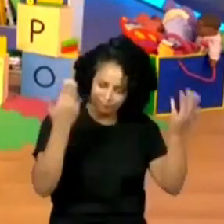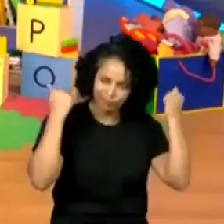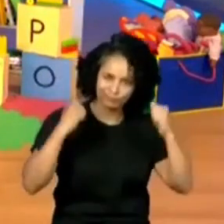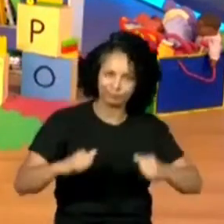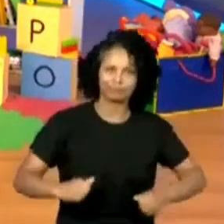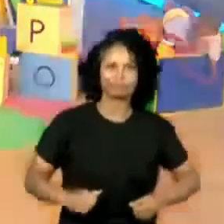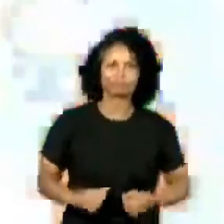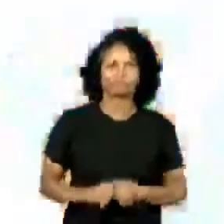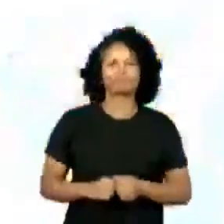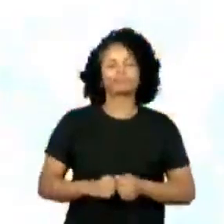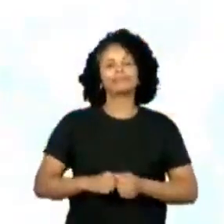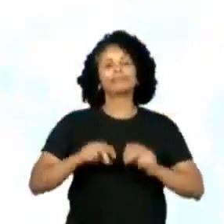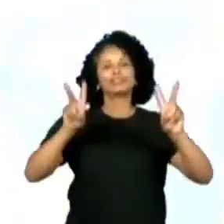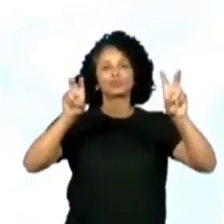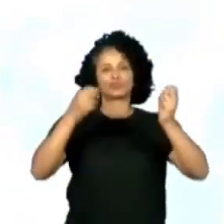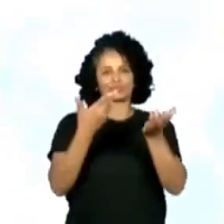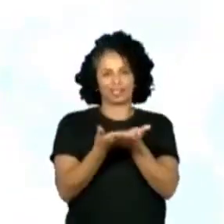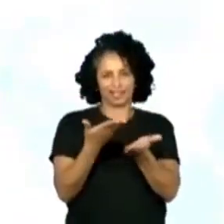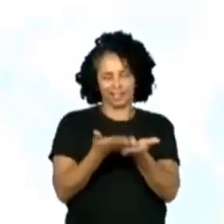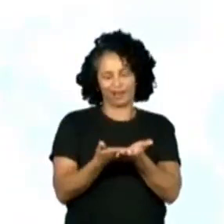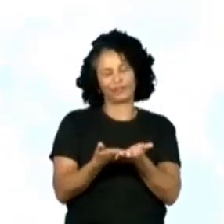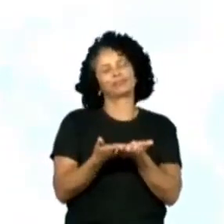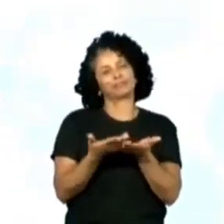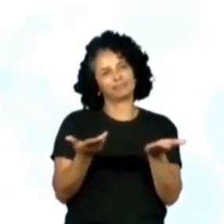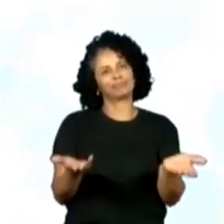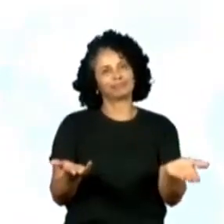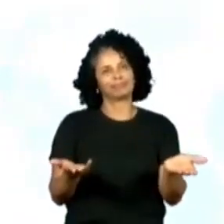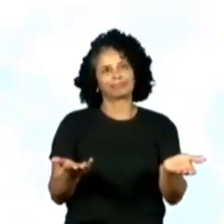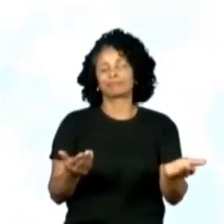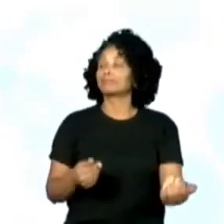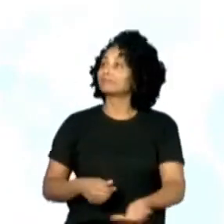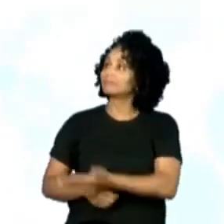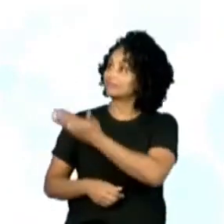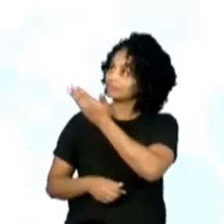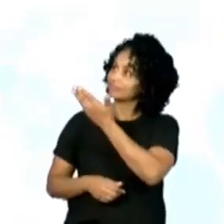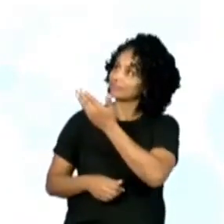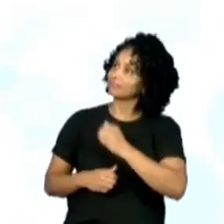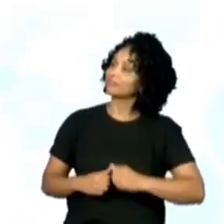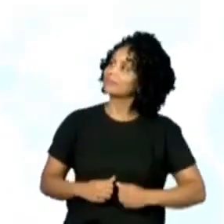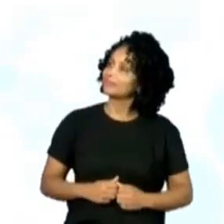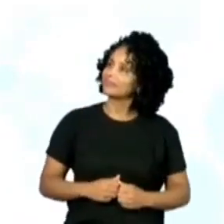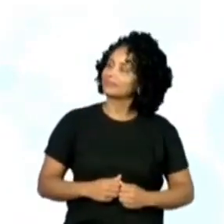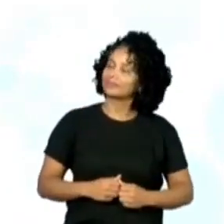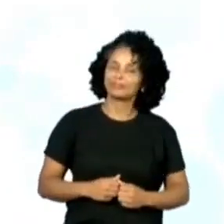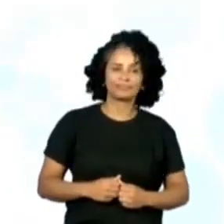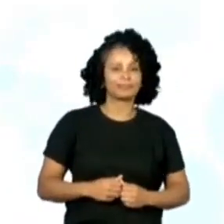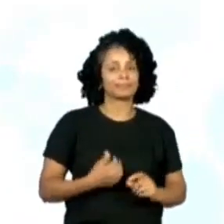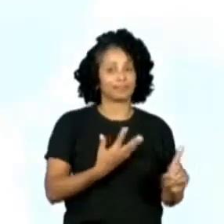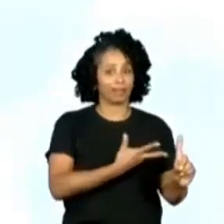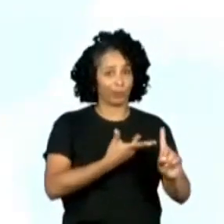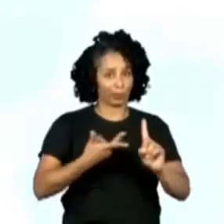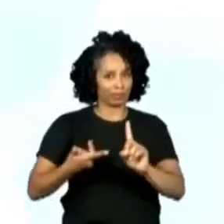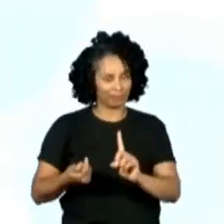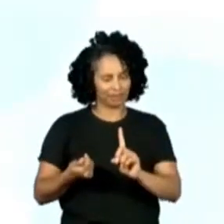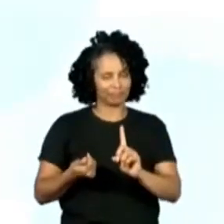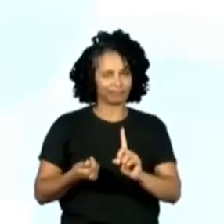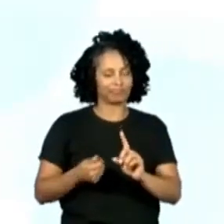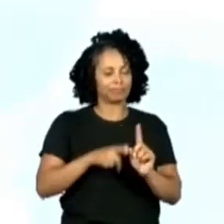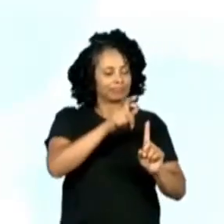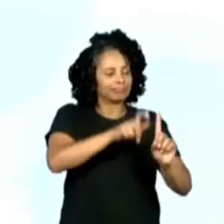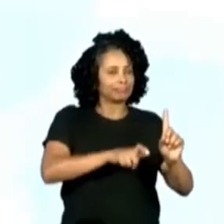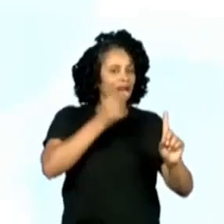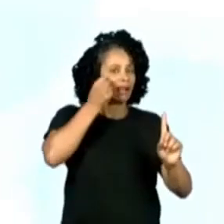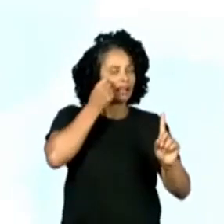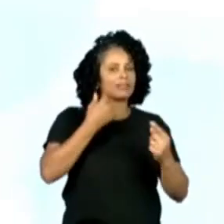pessoal. Título da aula, como eu já falei para vocês, acolhimento, ok? Então, temos aqui o professor Aline e